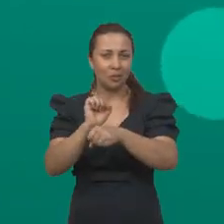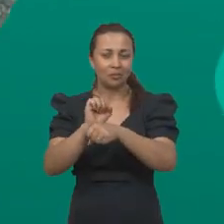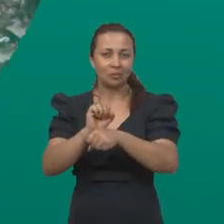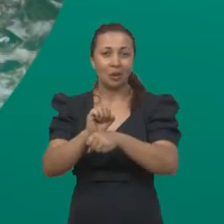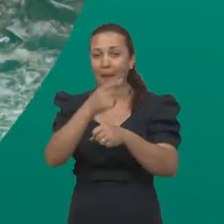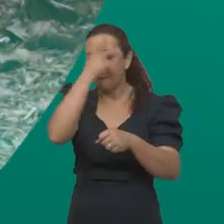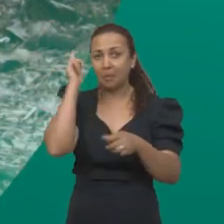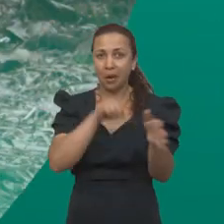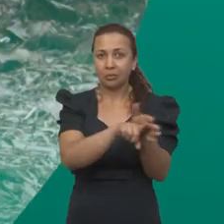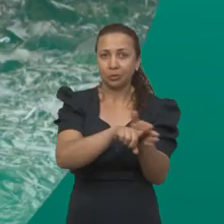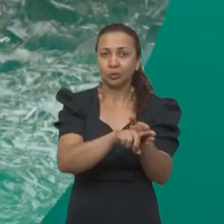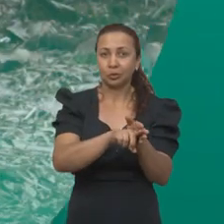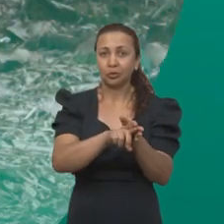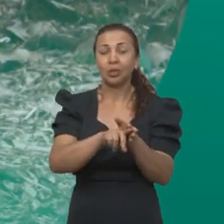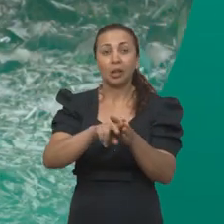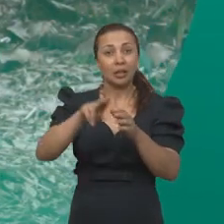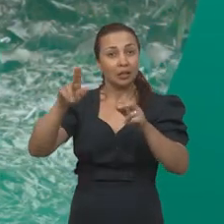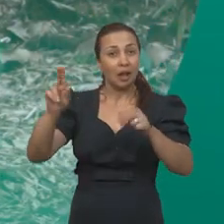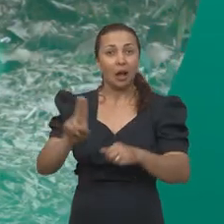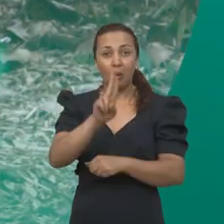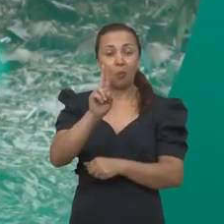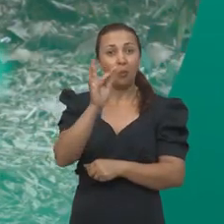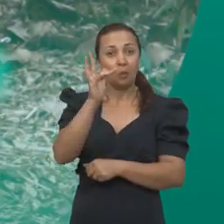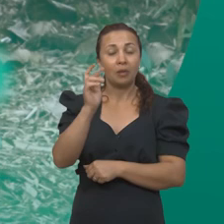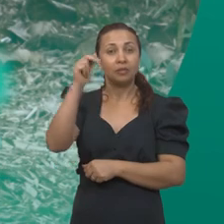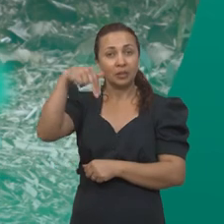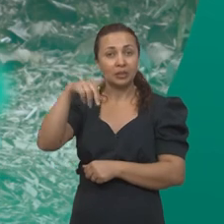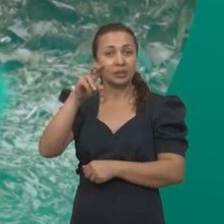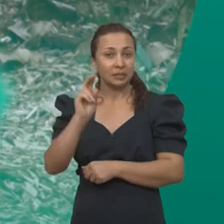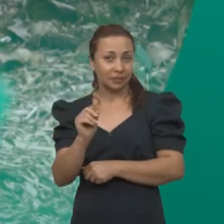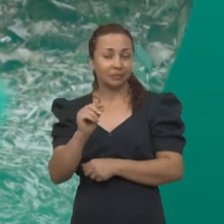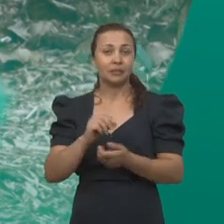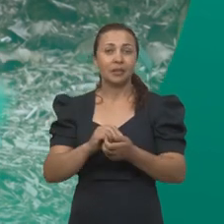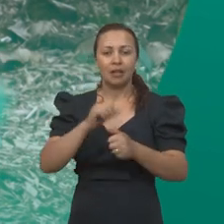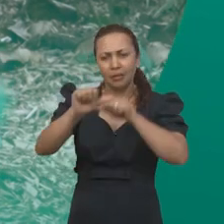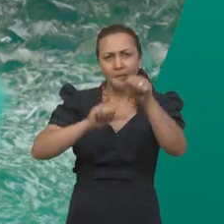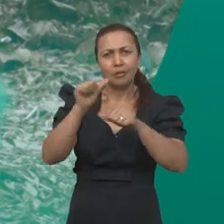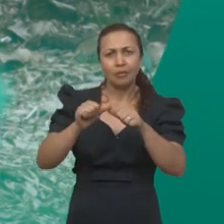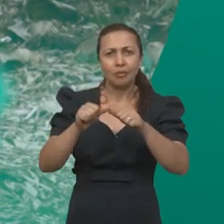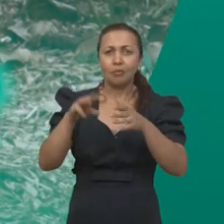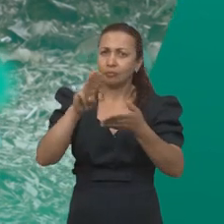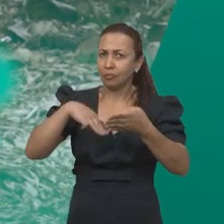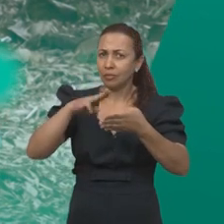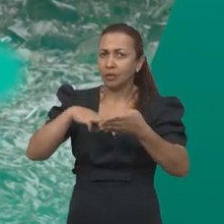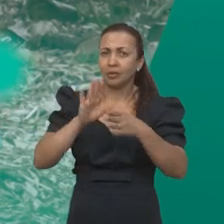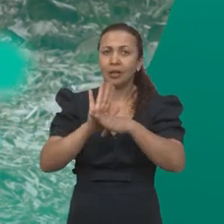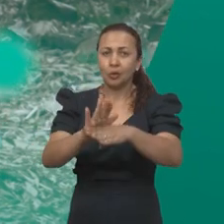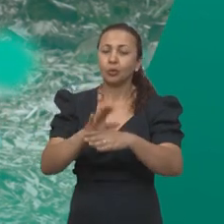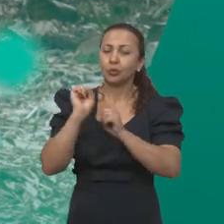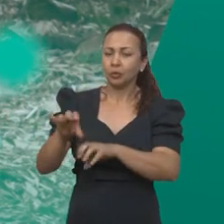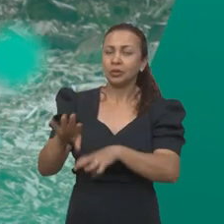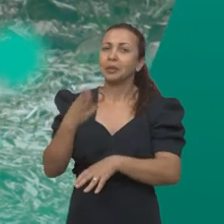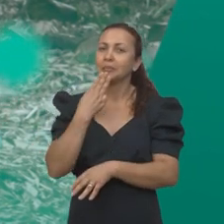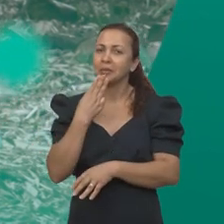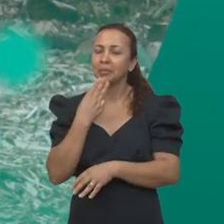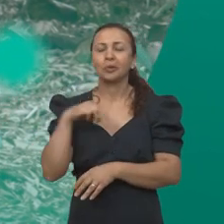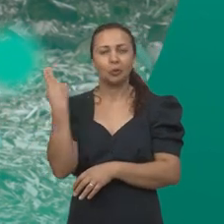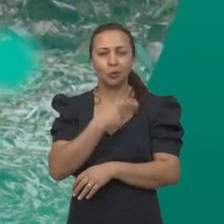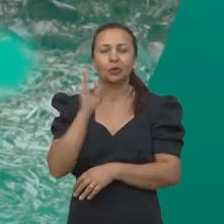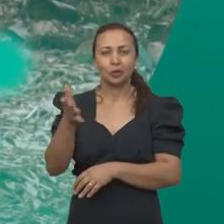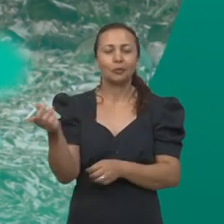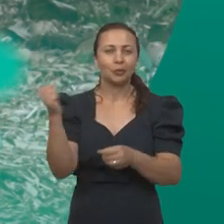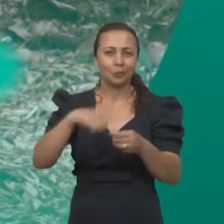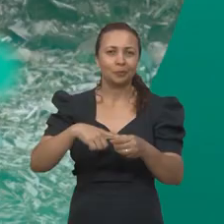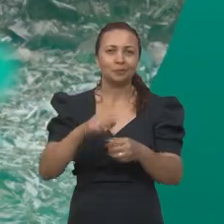Depois do intervalo, pesquisadores da Universidade Federal do Rio Grande do Norte desenvolvem método que auxilia no ensino da